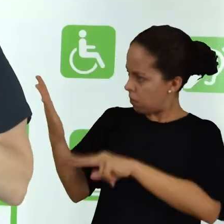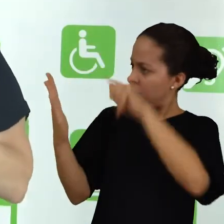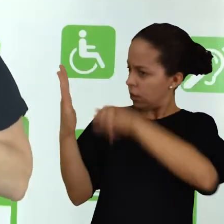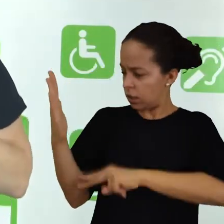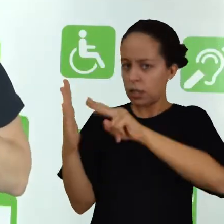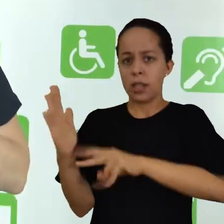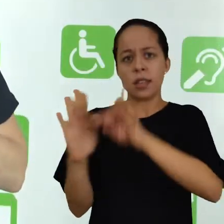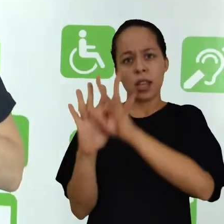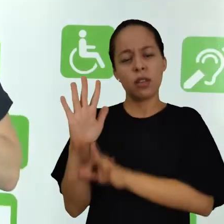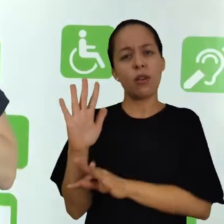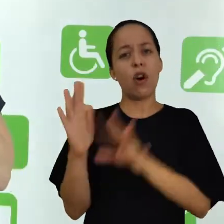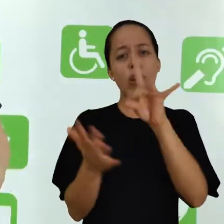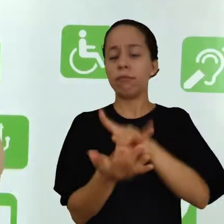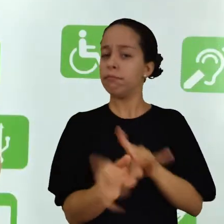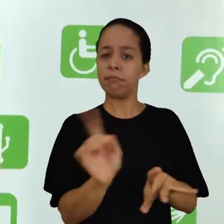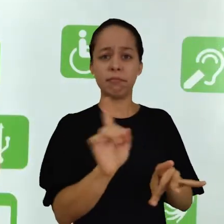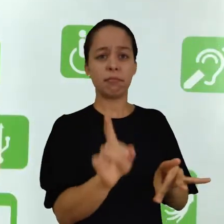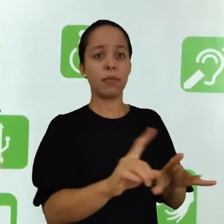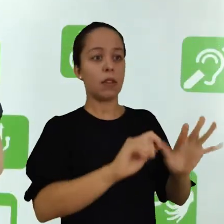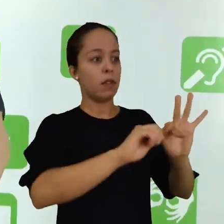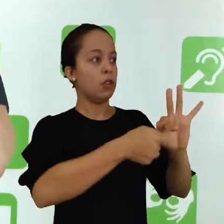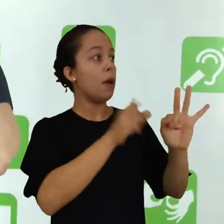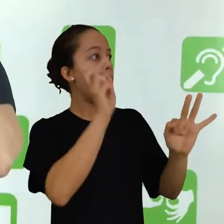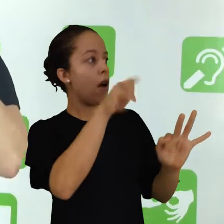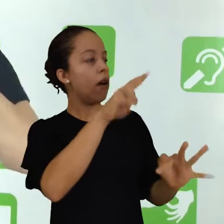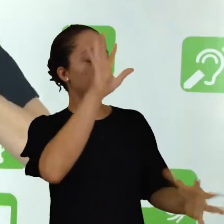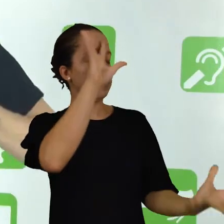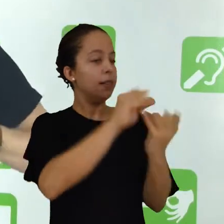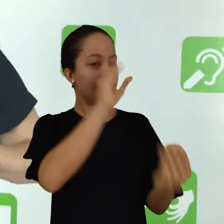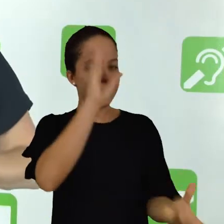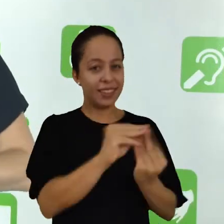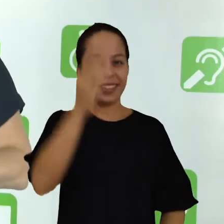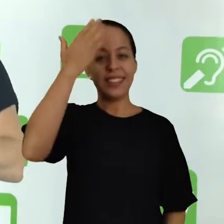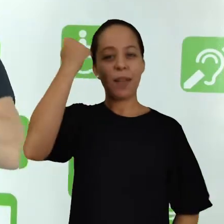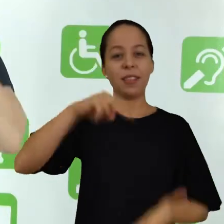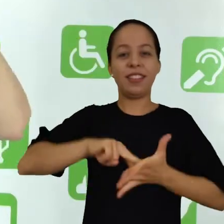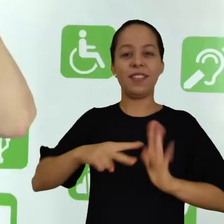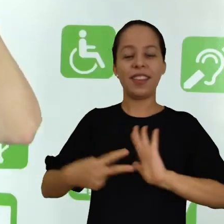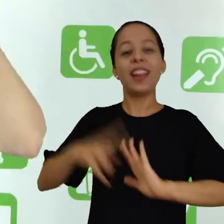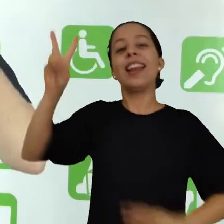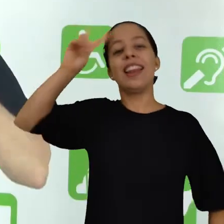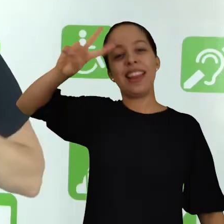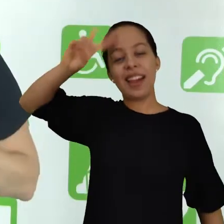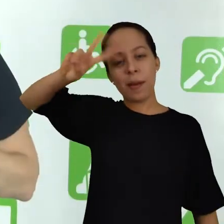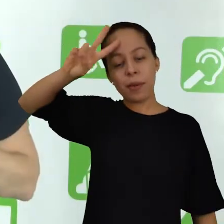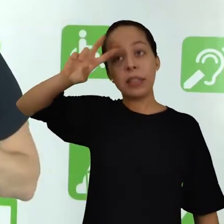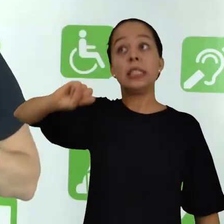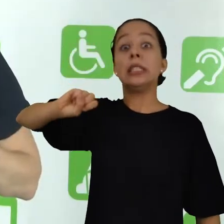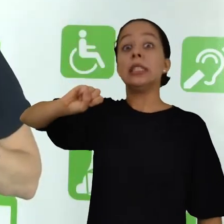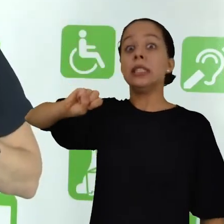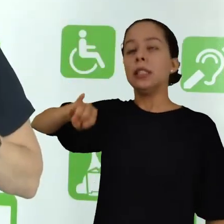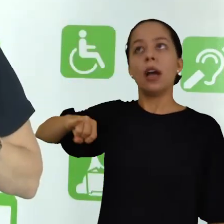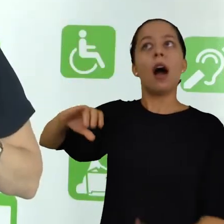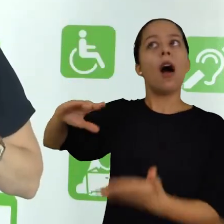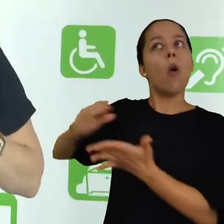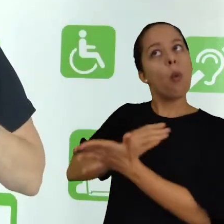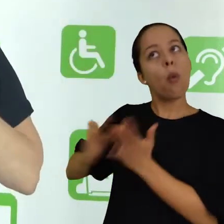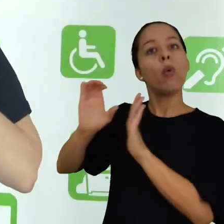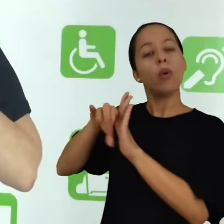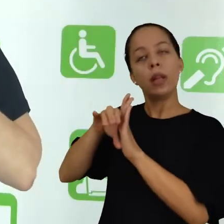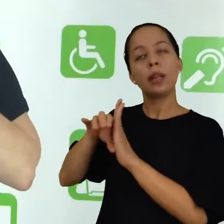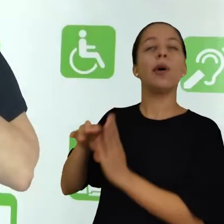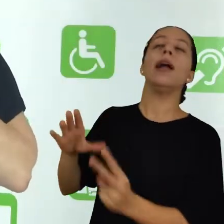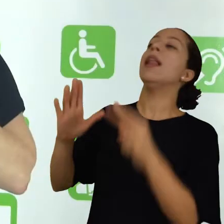só quando você tiver necessidade de rever ou então reconstruir alguns conceitos. textos. Então,